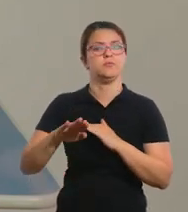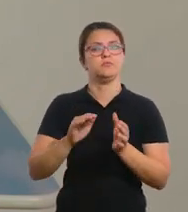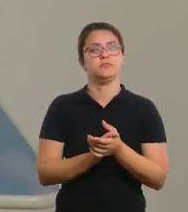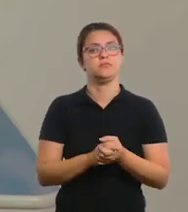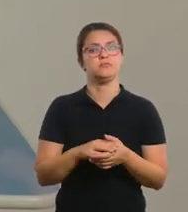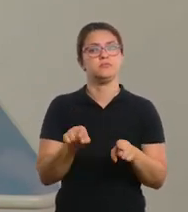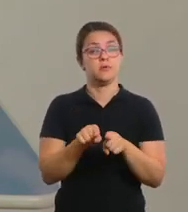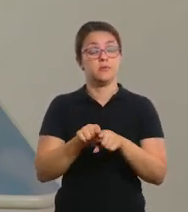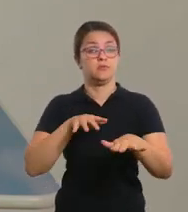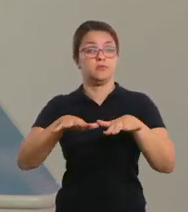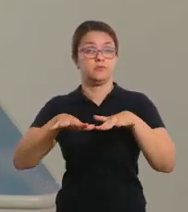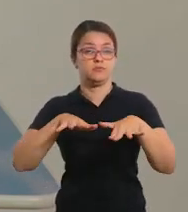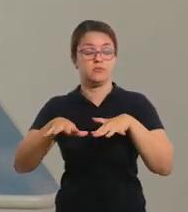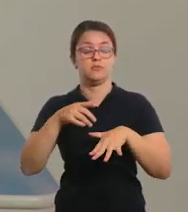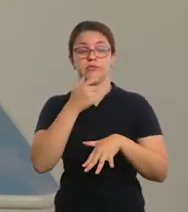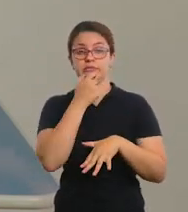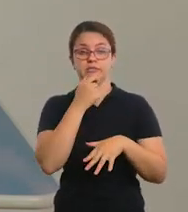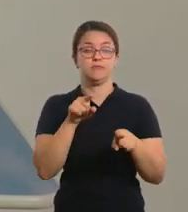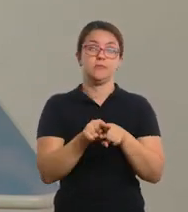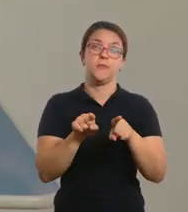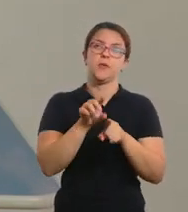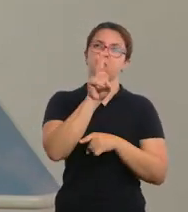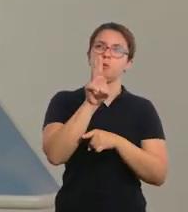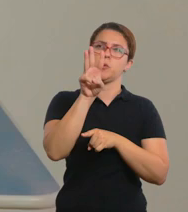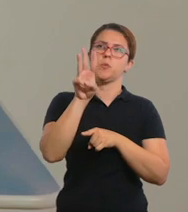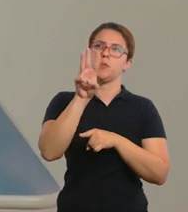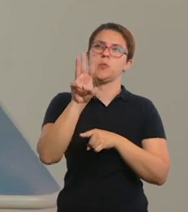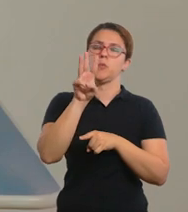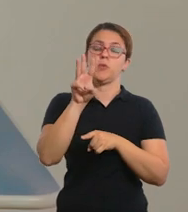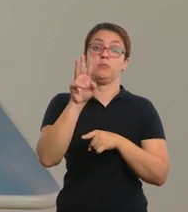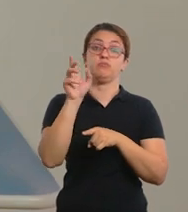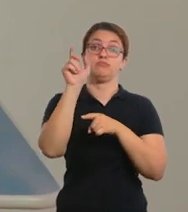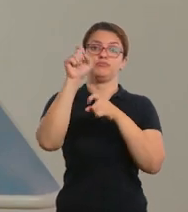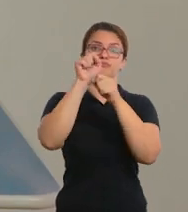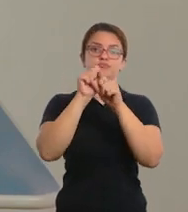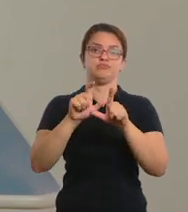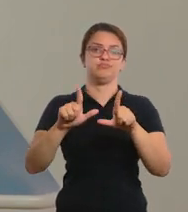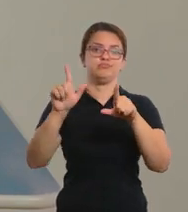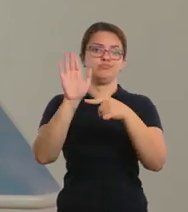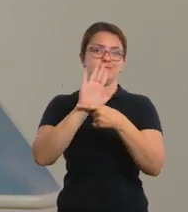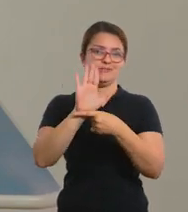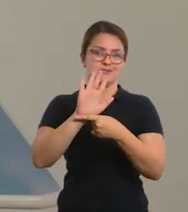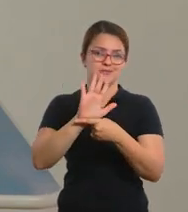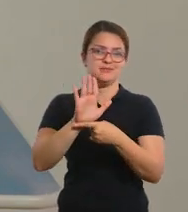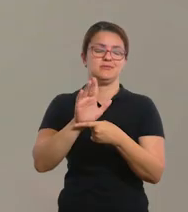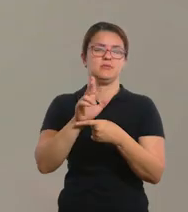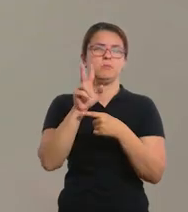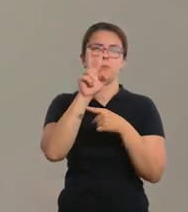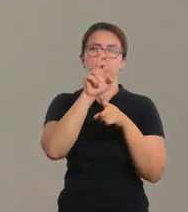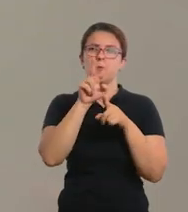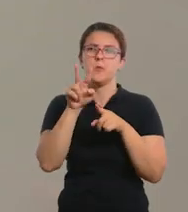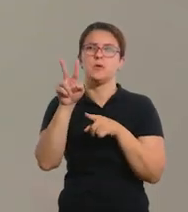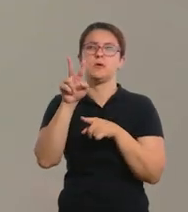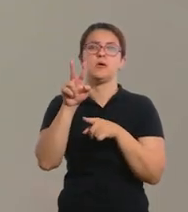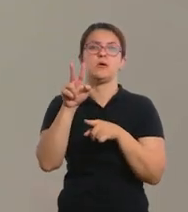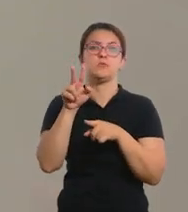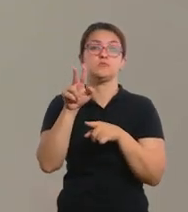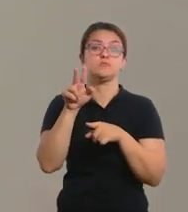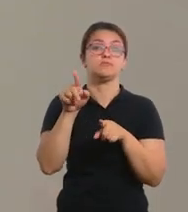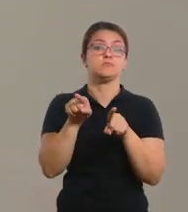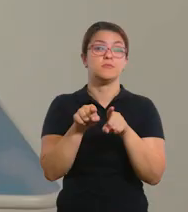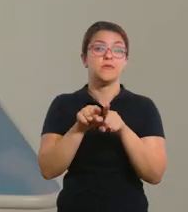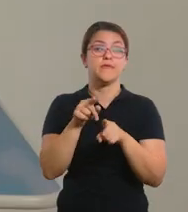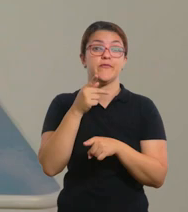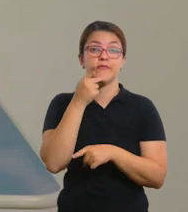movimentos em inglês. Então, terá lá o link para que vocês possam assistir, repetir e cantar usando os verbos de